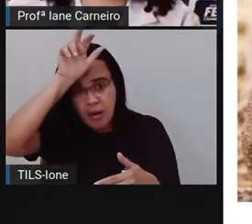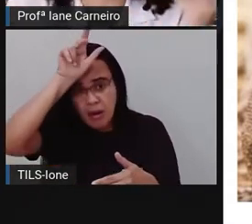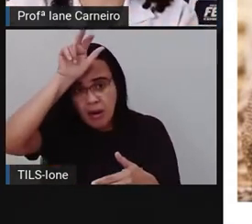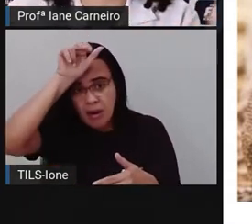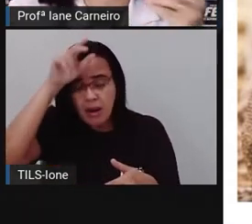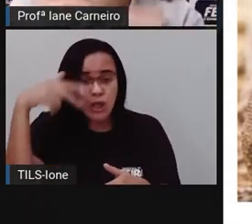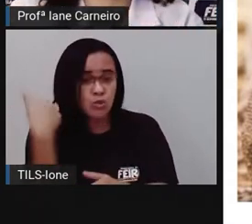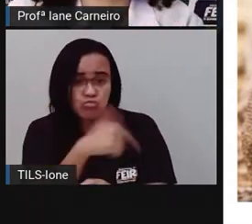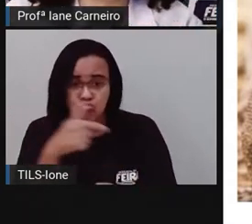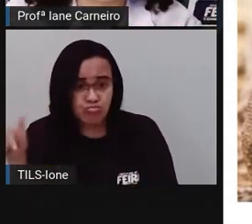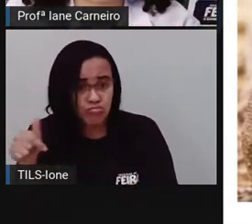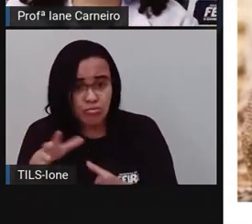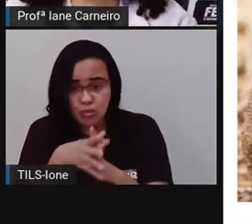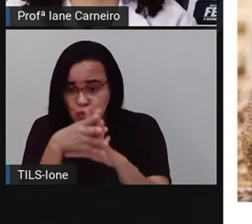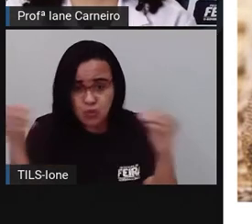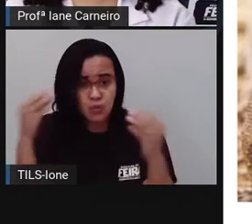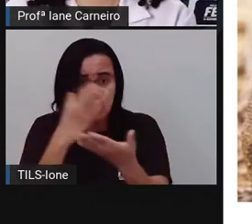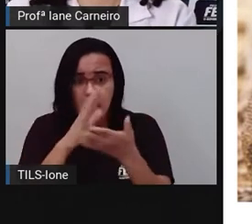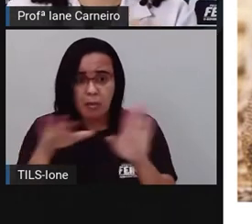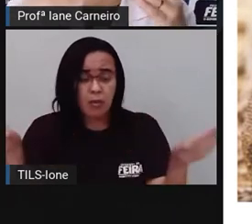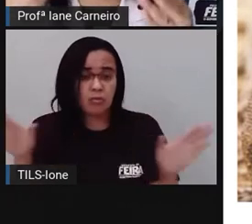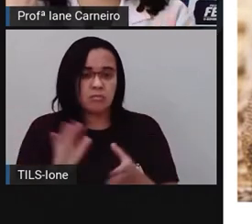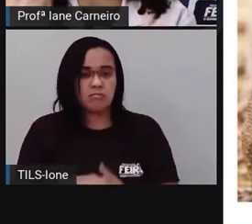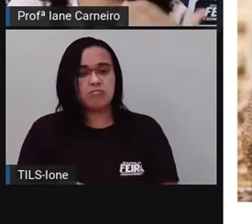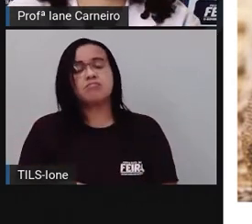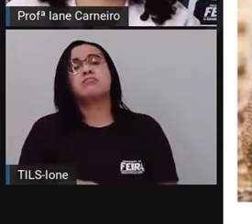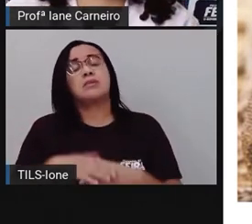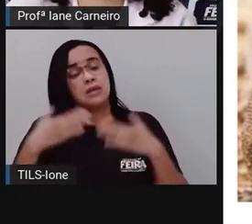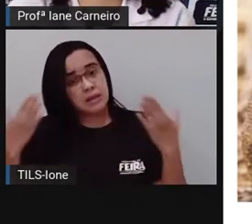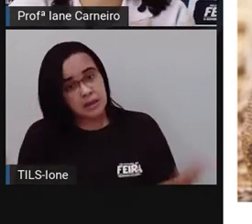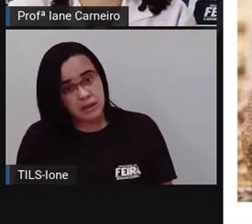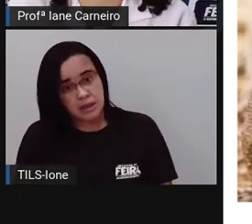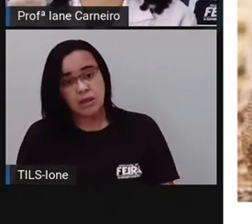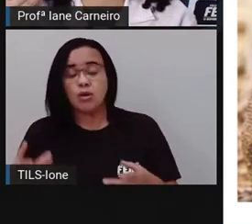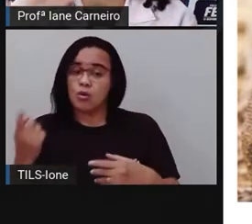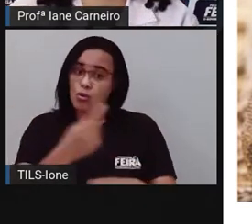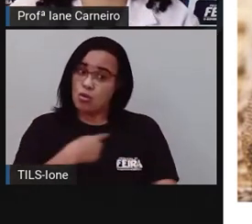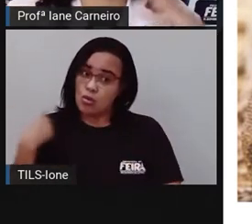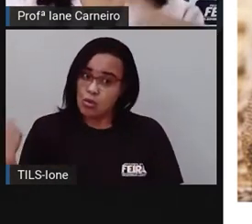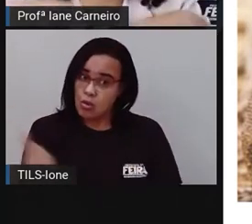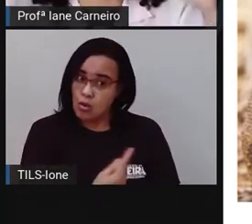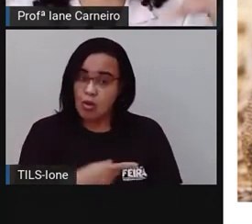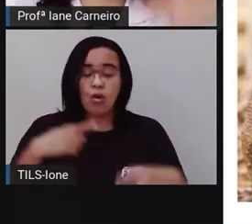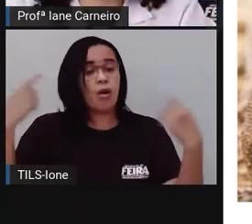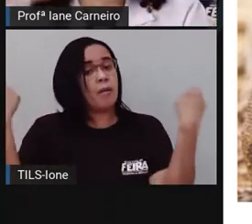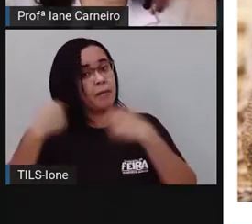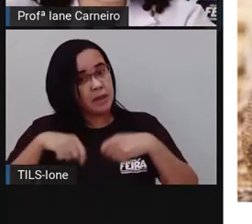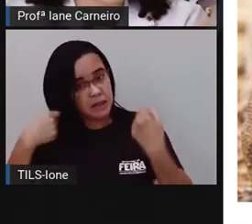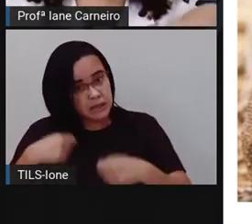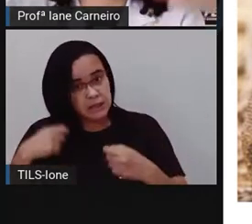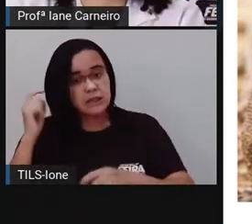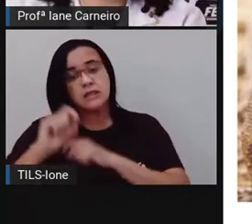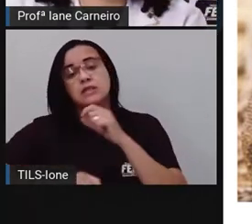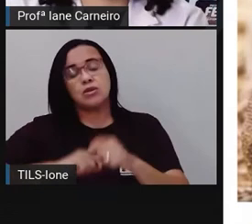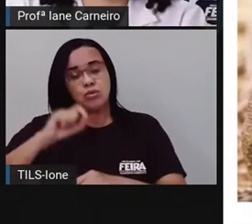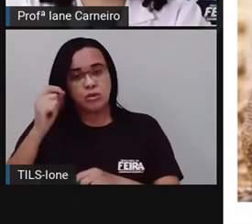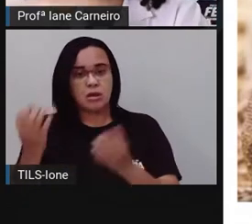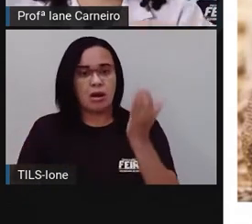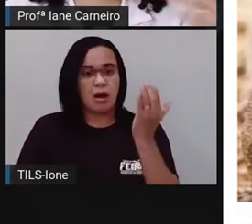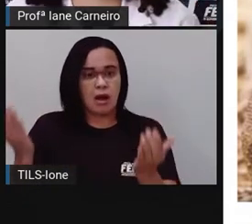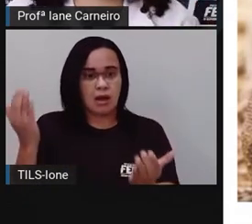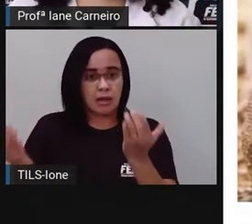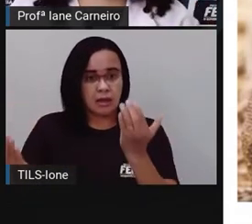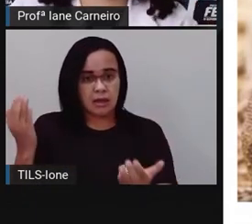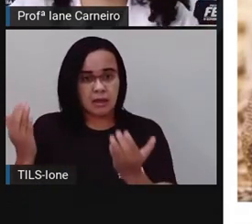predador dele, né? Do camalião. Então, a gente tem que buscar esse equilíbrio. Infelizmente, o ser humano foi desenvolvendo, né? As casas,